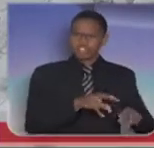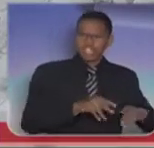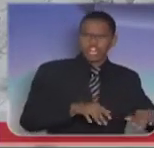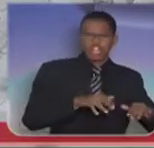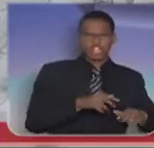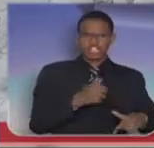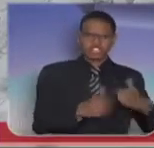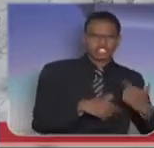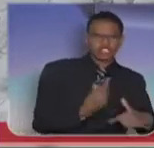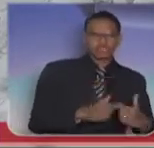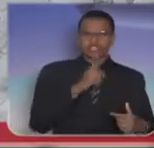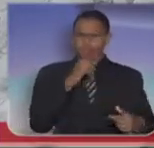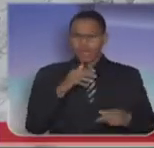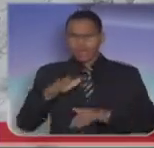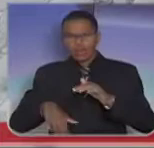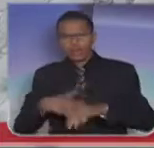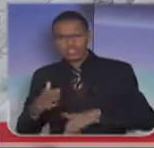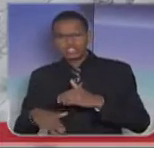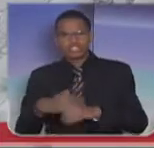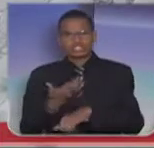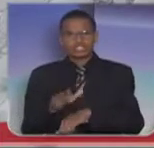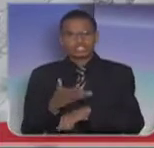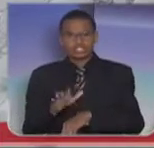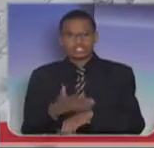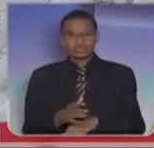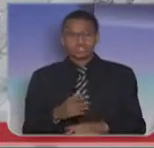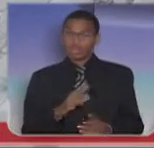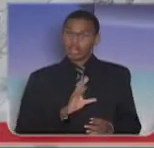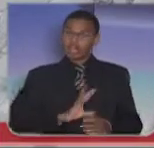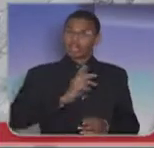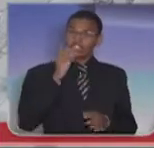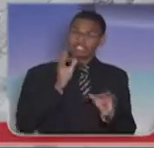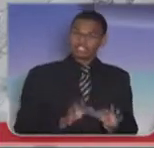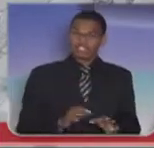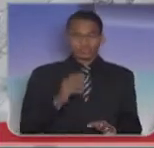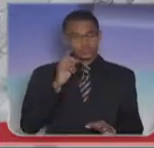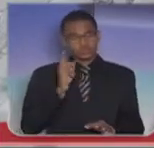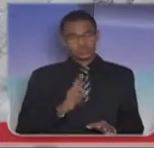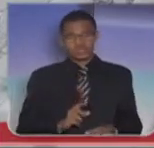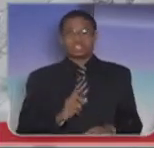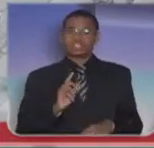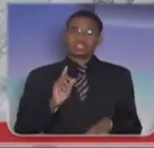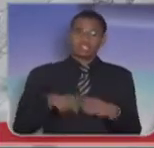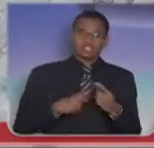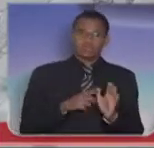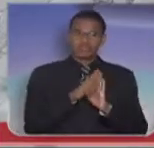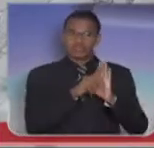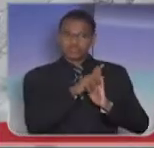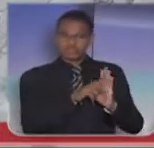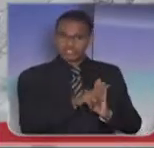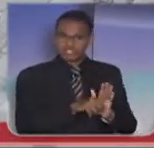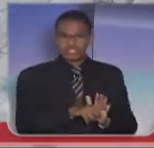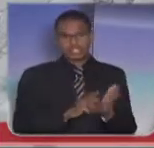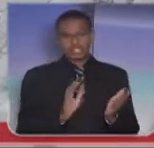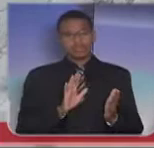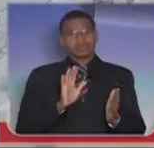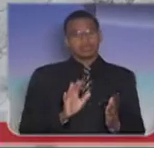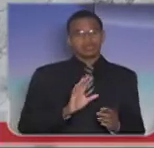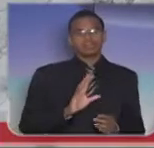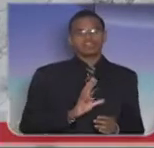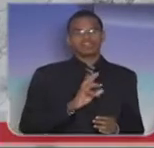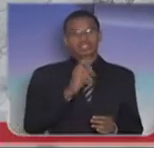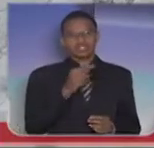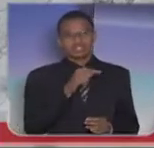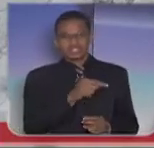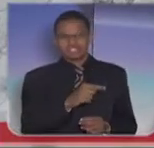treinamento em água. Eu não sei o que houve, não participei da ocorrência. Foi aberto um inquérito policial militar para se averiguar. Mas a grande realidade,